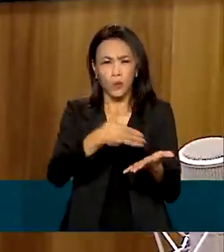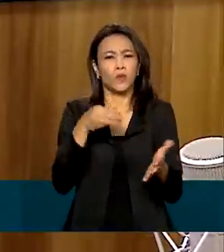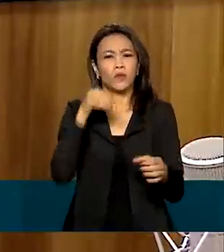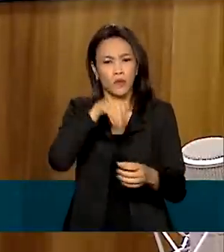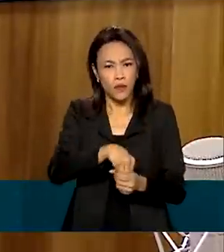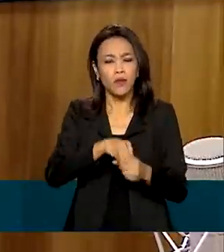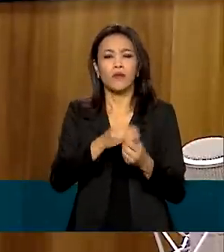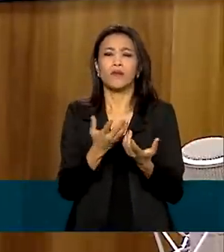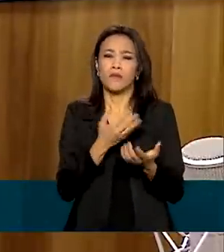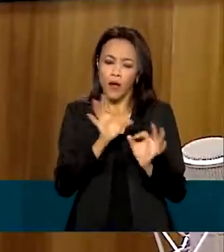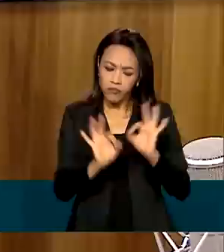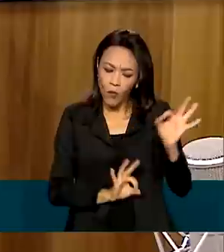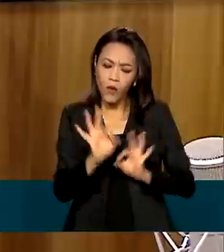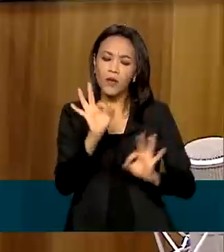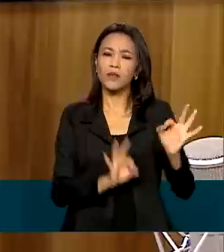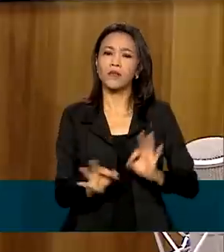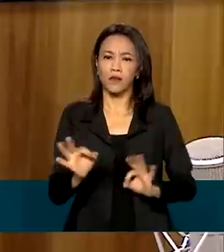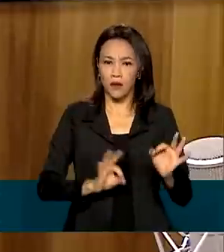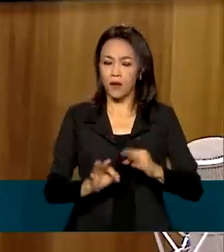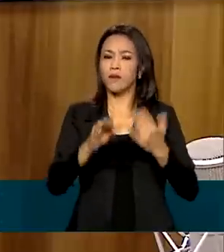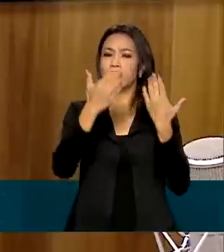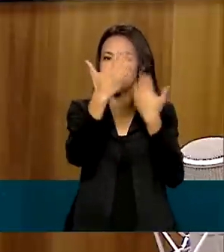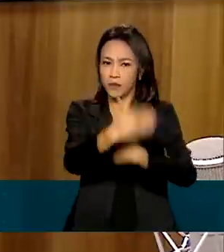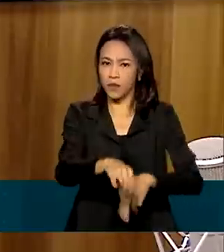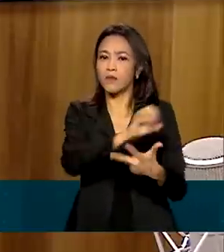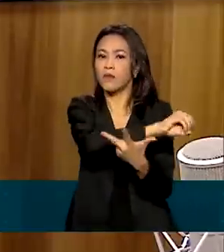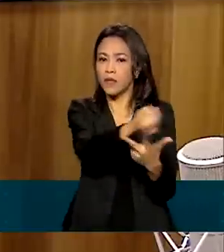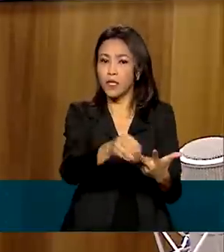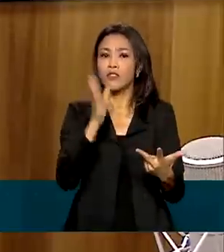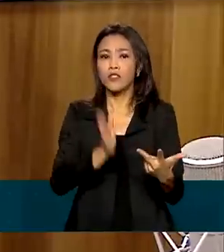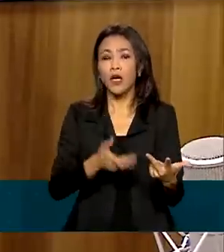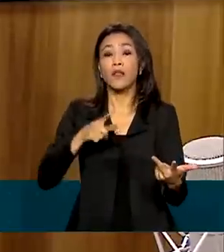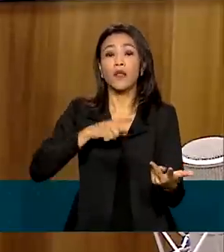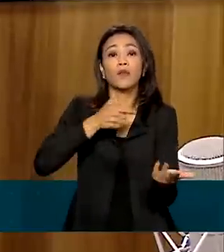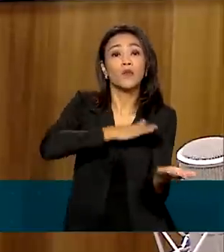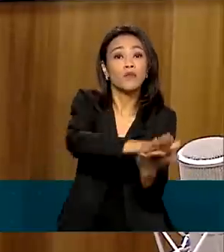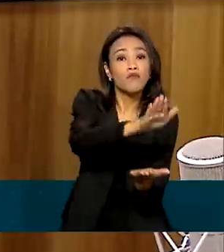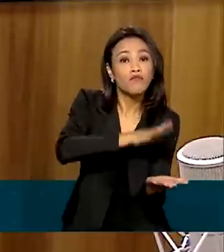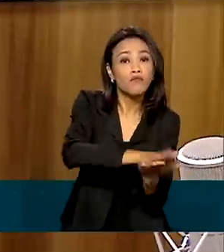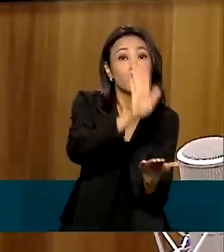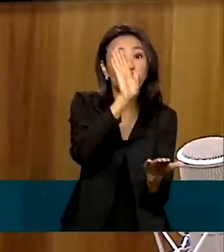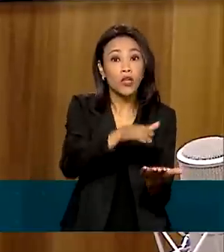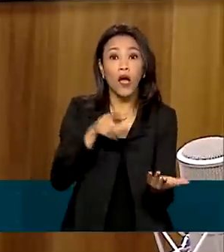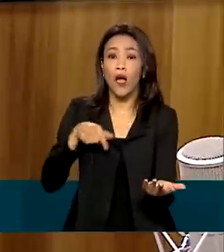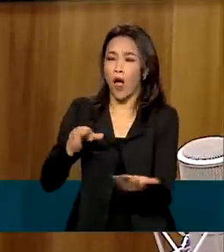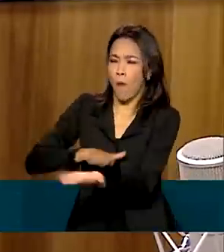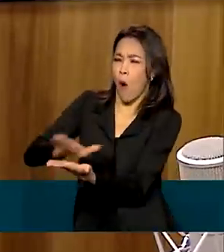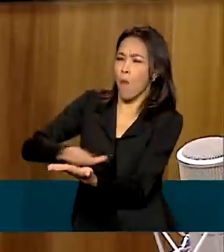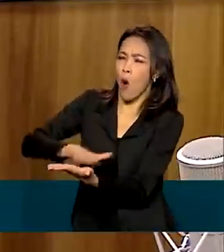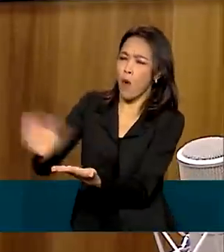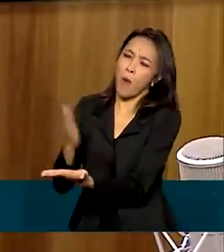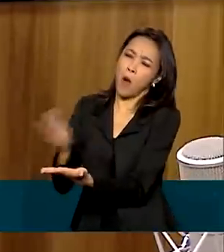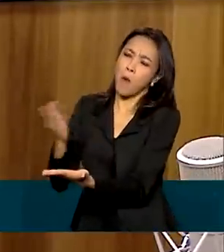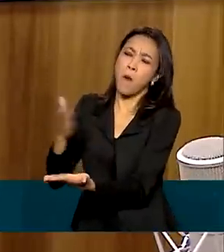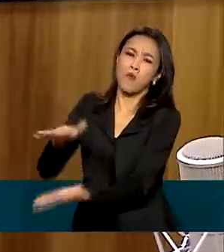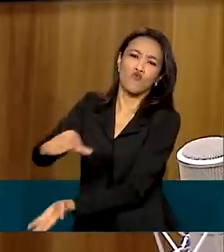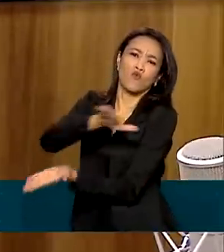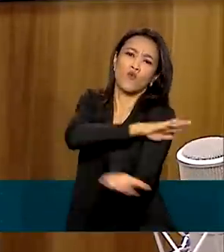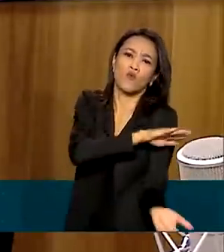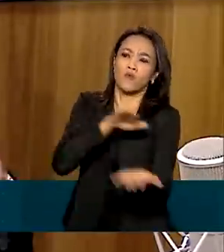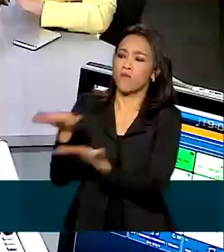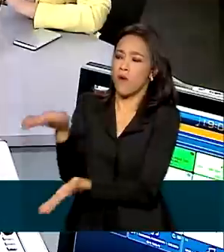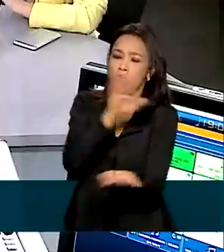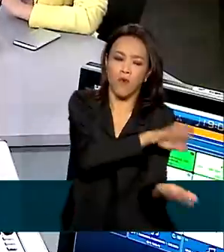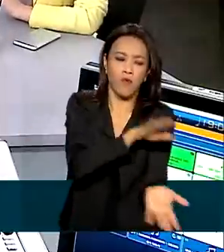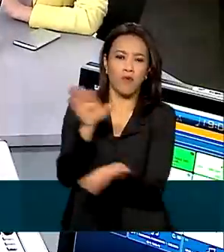no exame, nós já estamos com as provas impressas, já saíram já das gráficas, a maioria das provas já começaram a sair das gráficas,